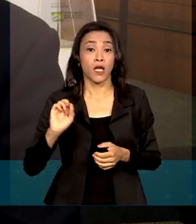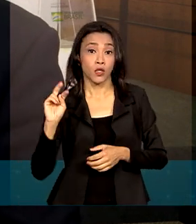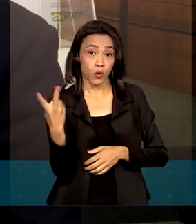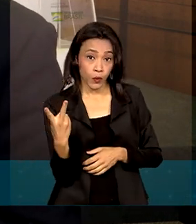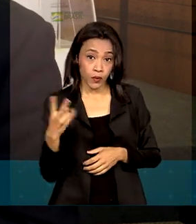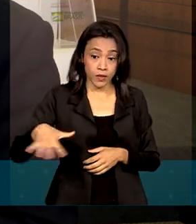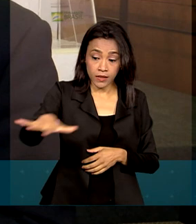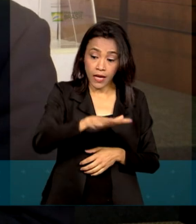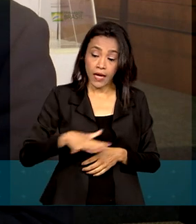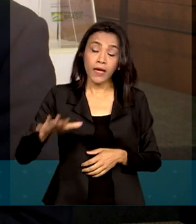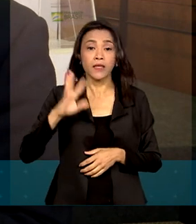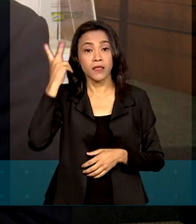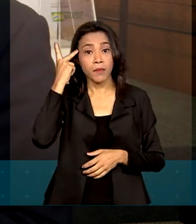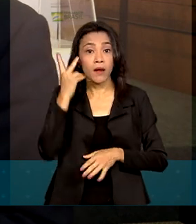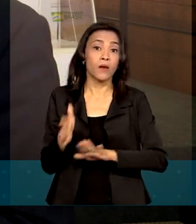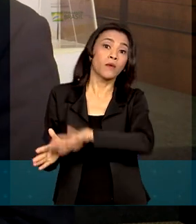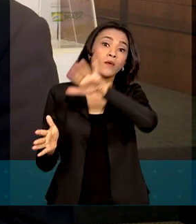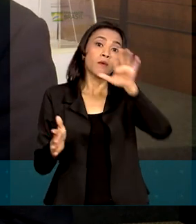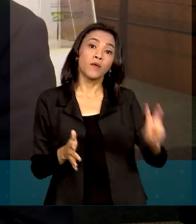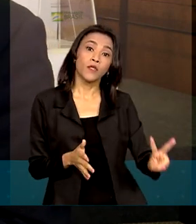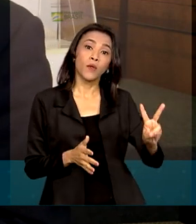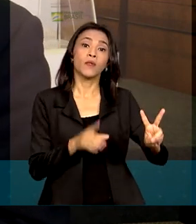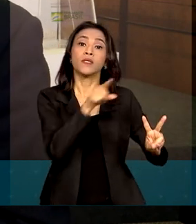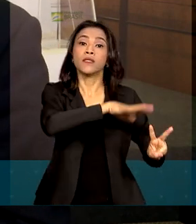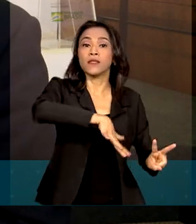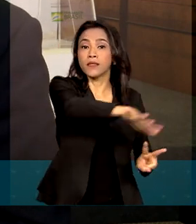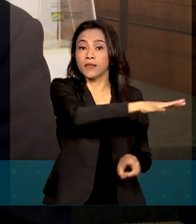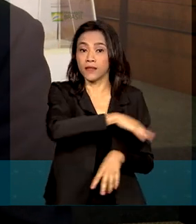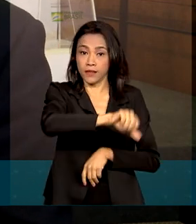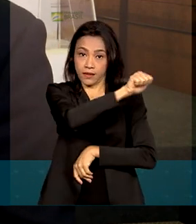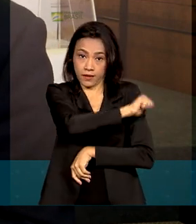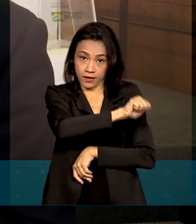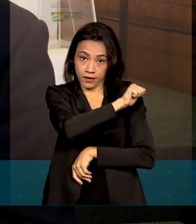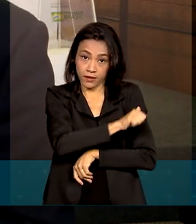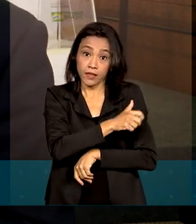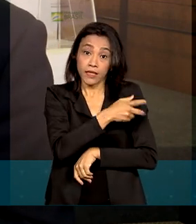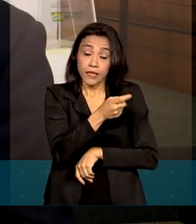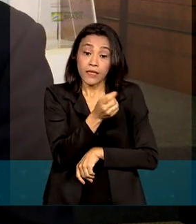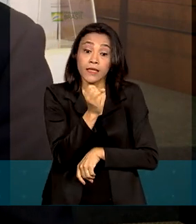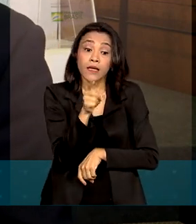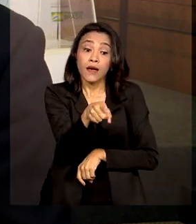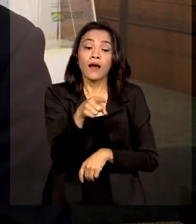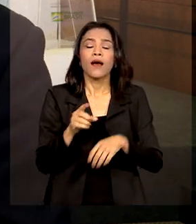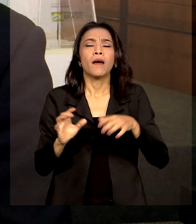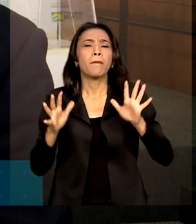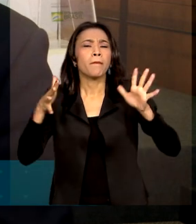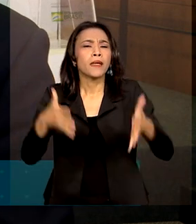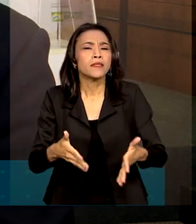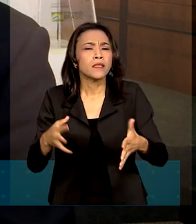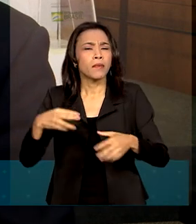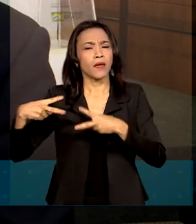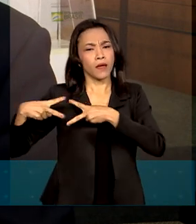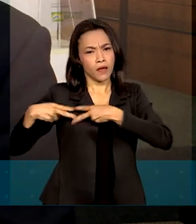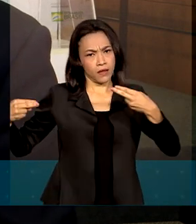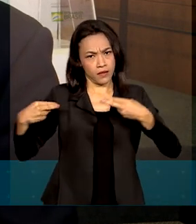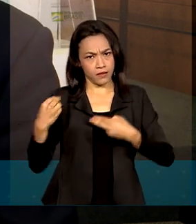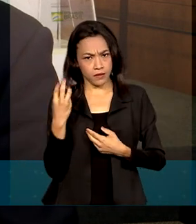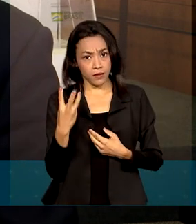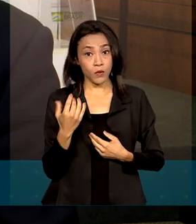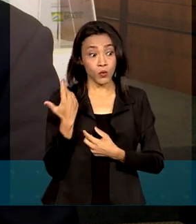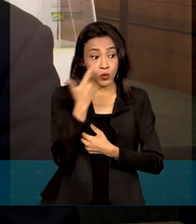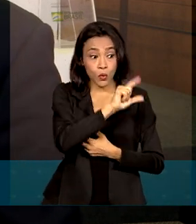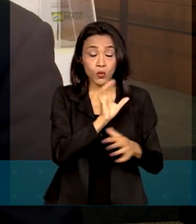Bacia de Campos e dois na Bacia de Santos. A Petrobras participa de três consórcios vencedores. Os outros